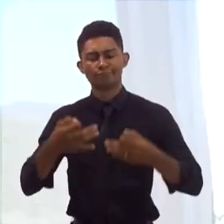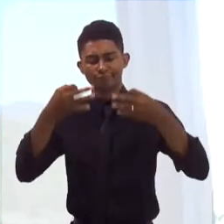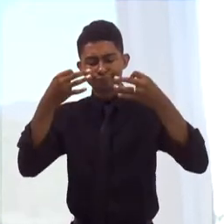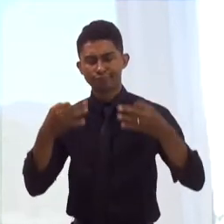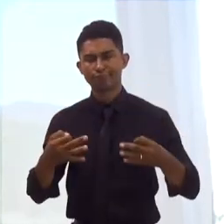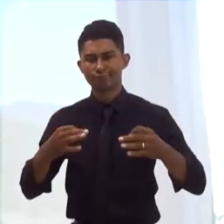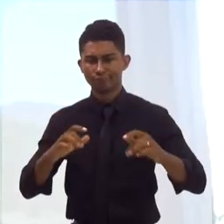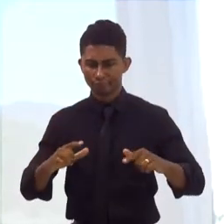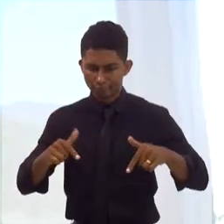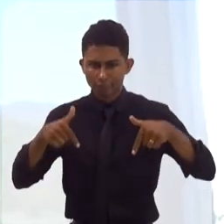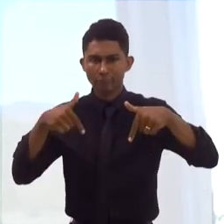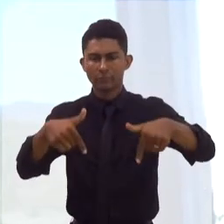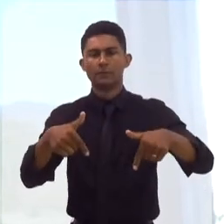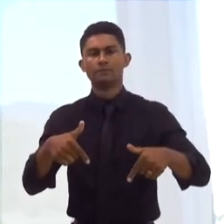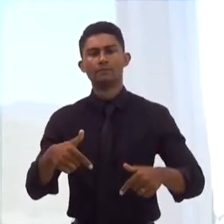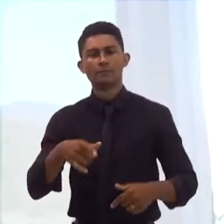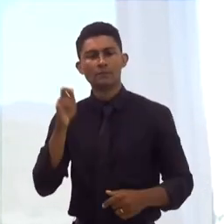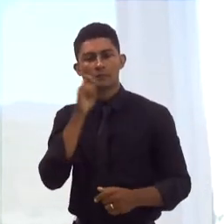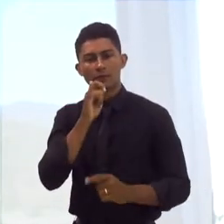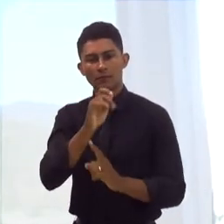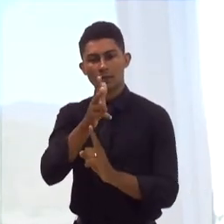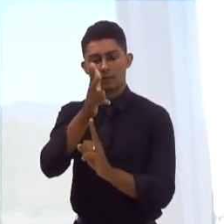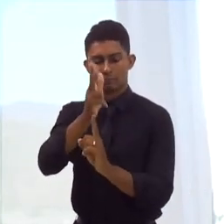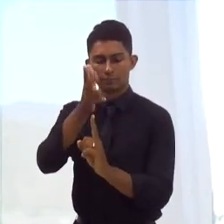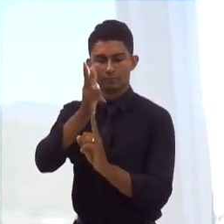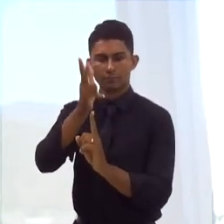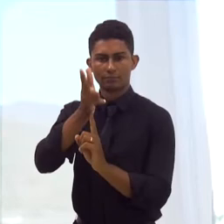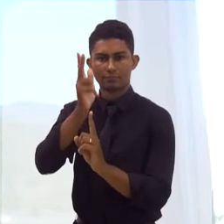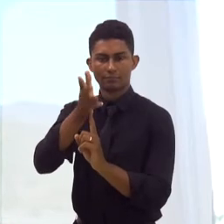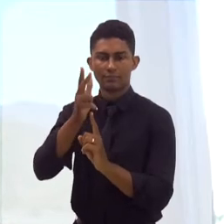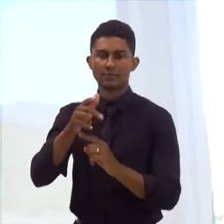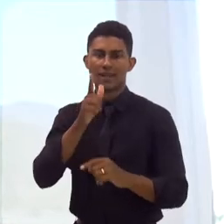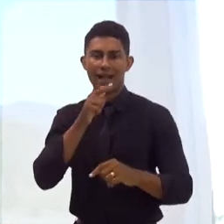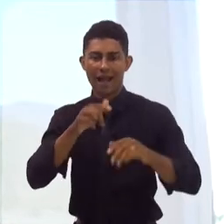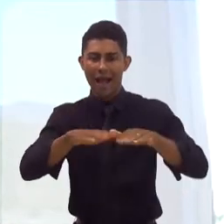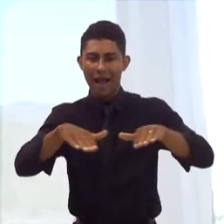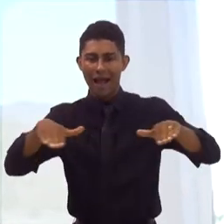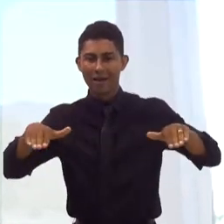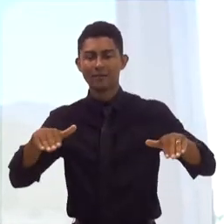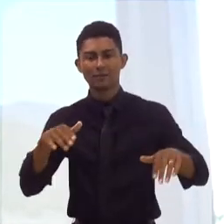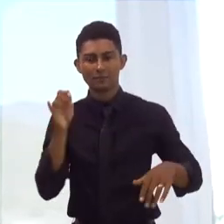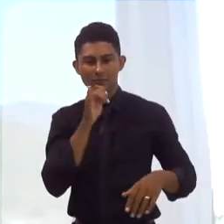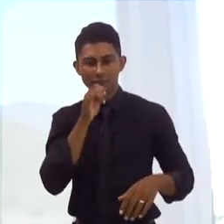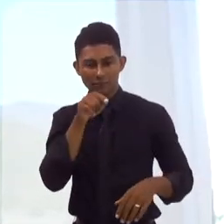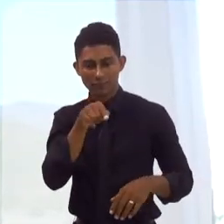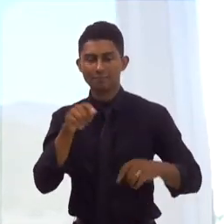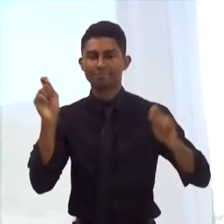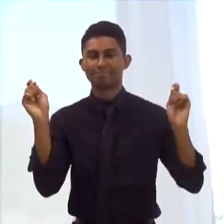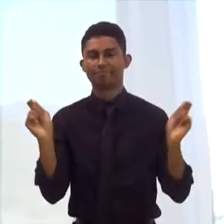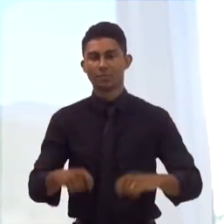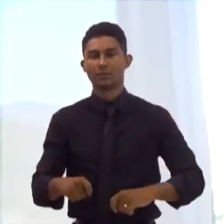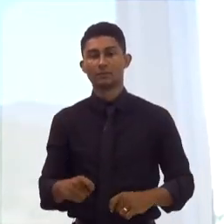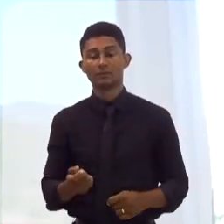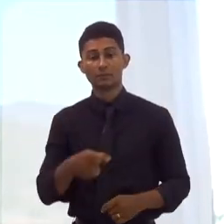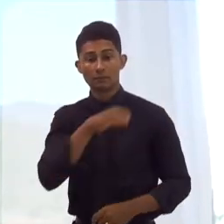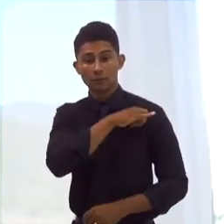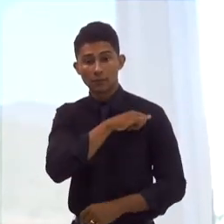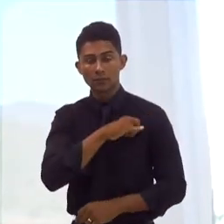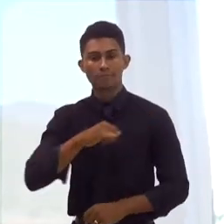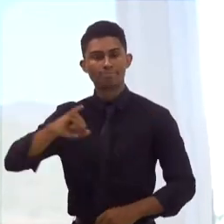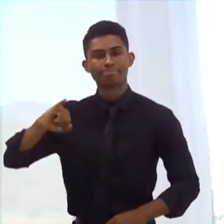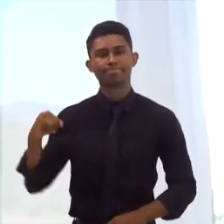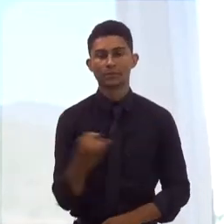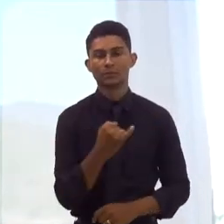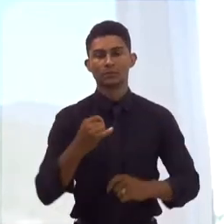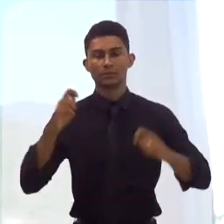na agenda de geração elétrica renovável, offshore, e eu diria que ele tem uma oportunidade